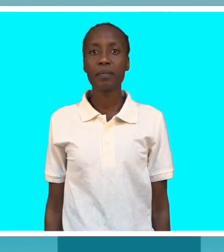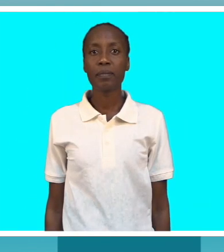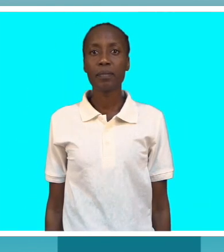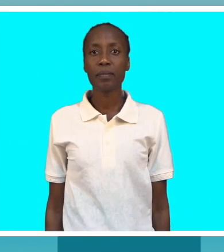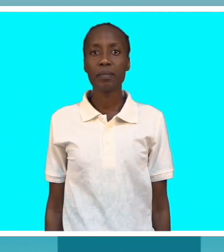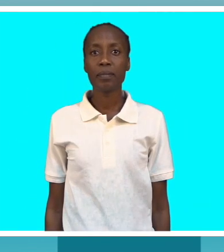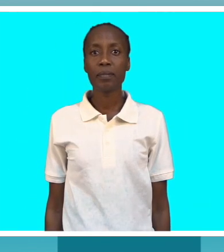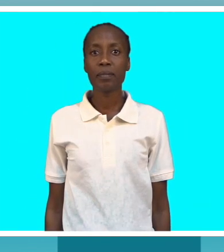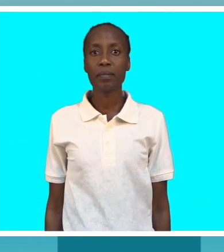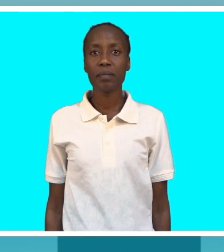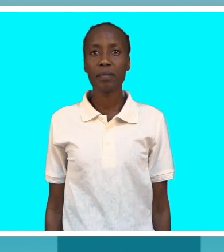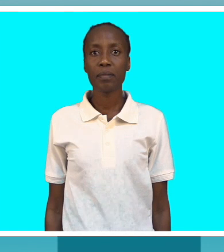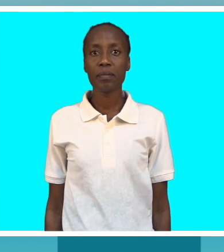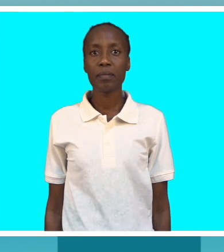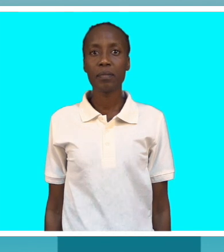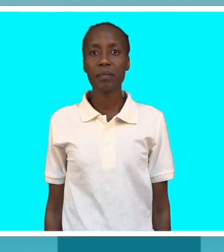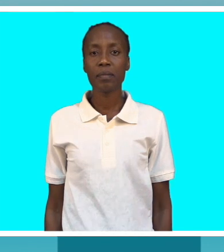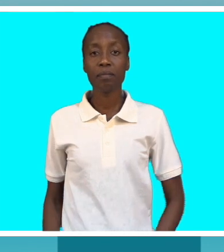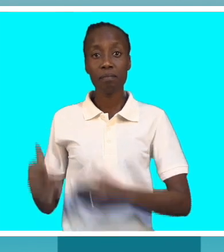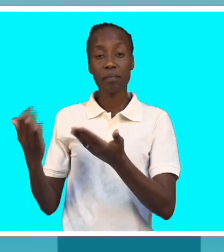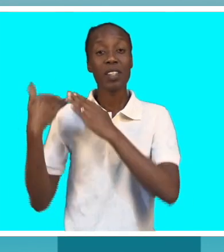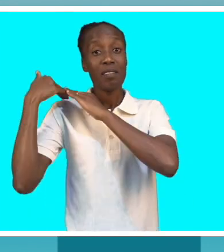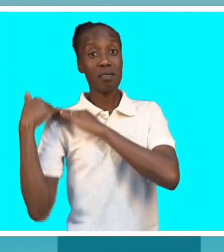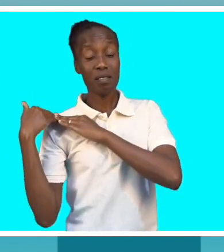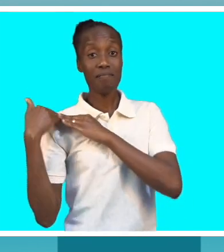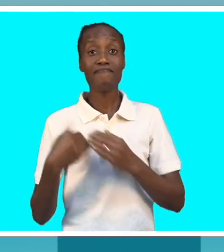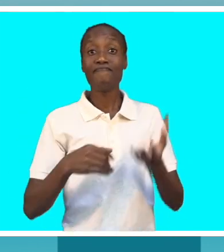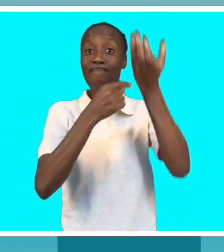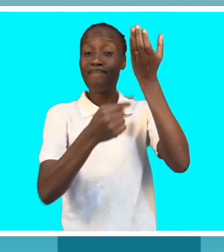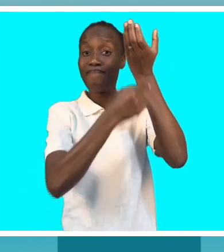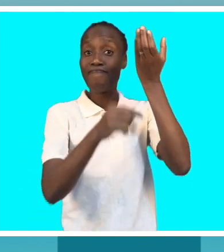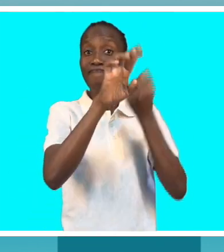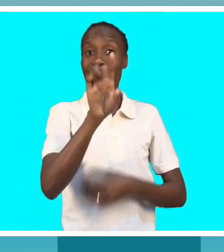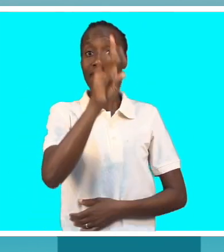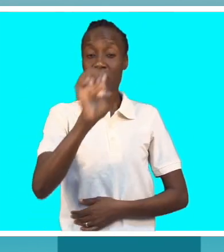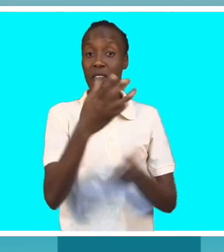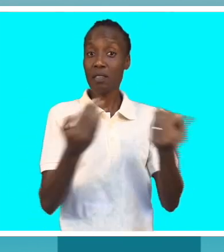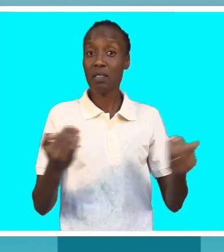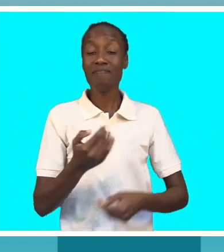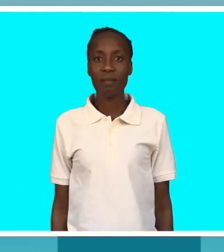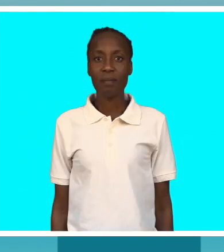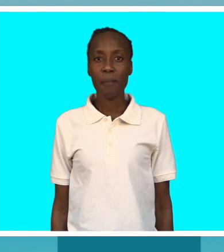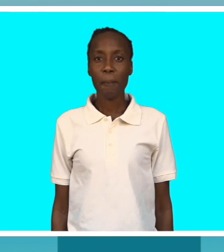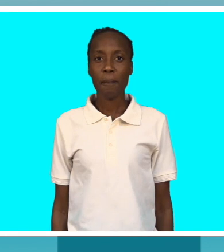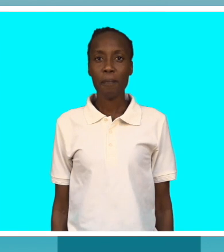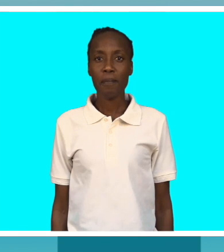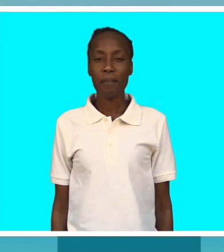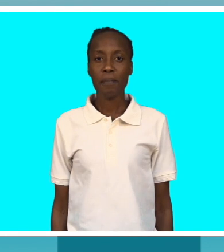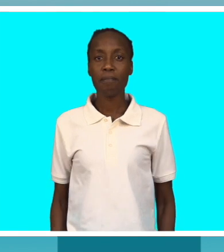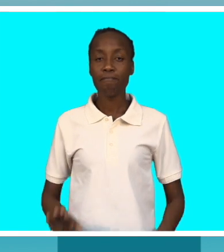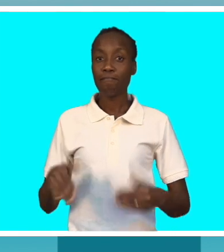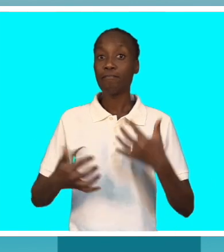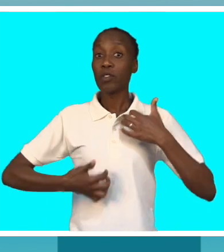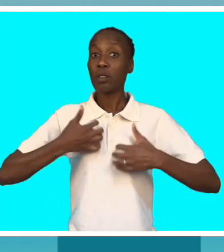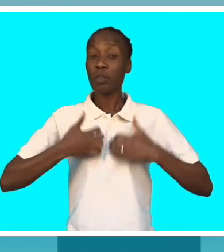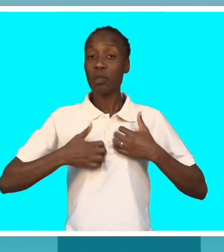Cumbi, da rede da criança, lamenta ainda o envolvimento de crianças com deficiência no trabalho infantil. É uma preocupação da rede da